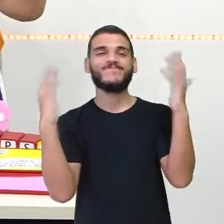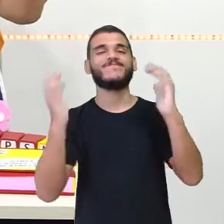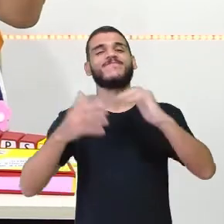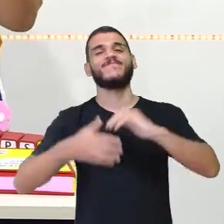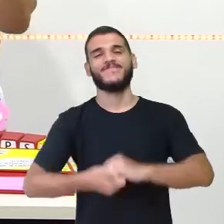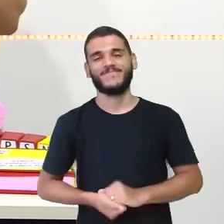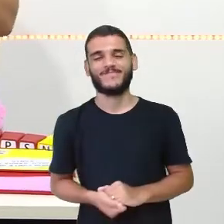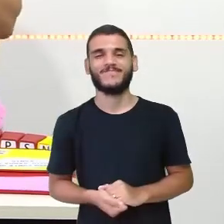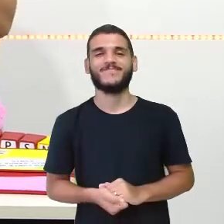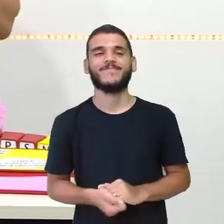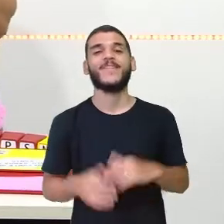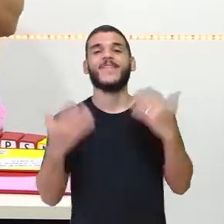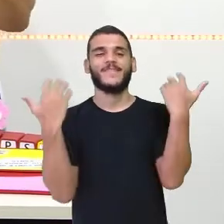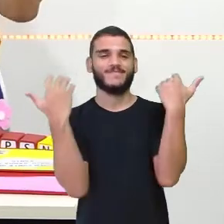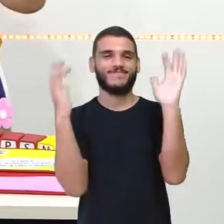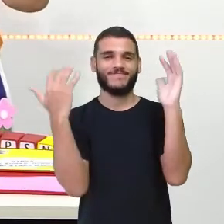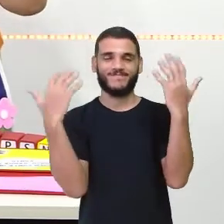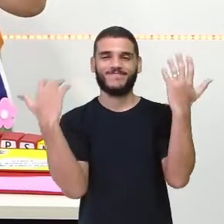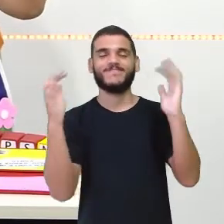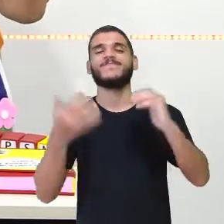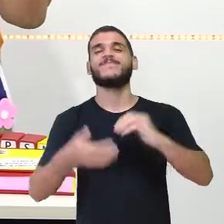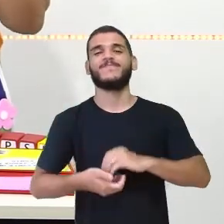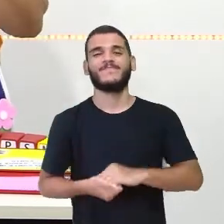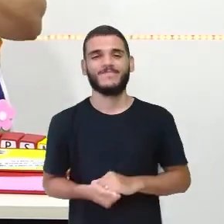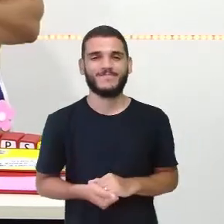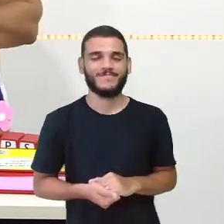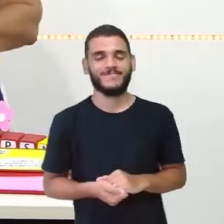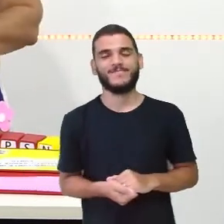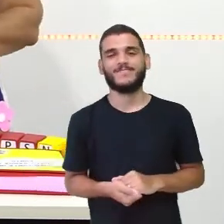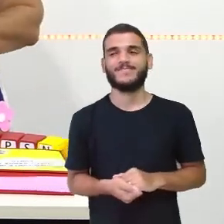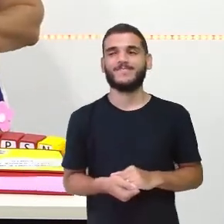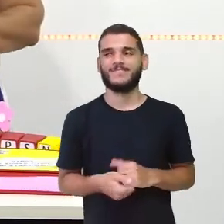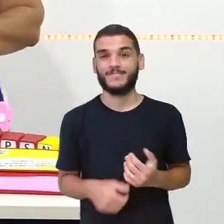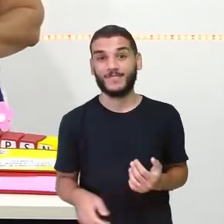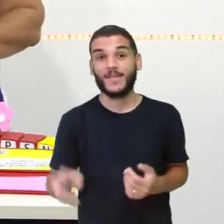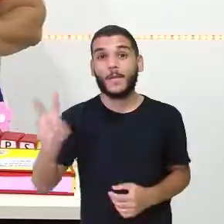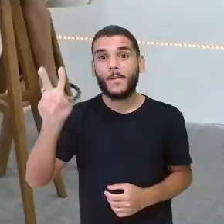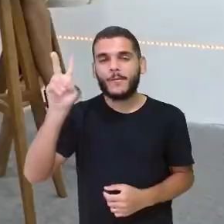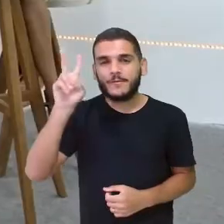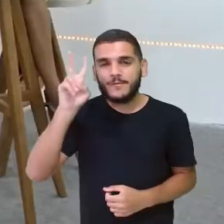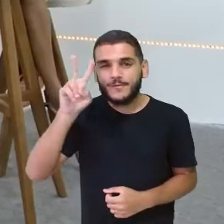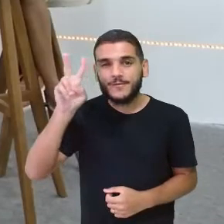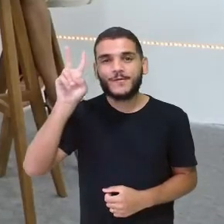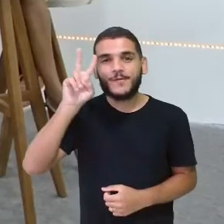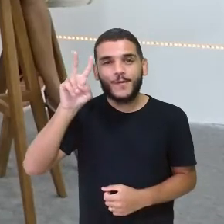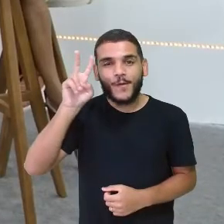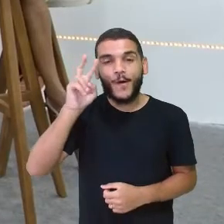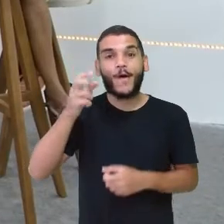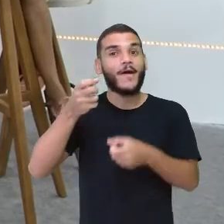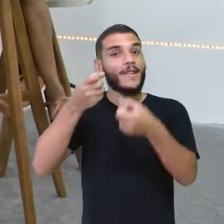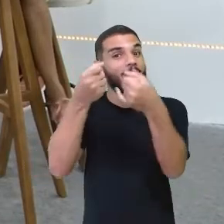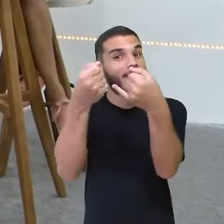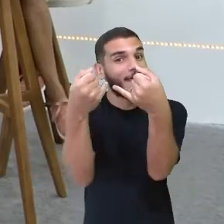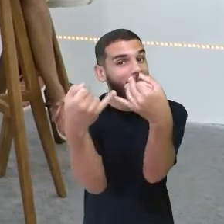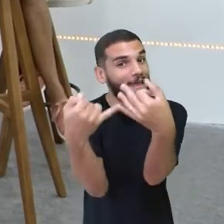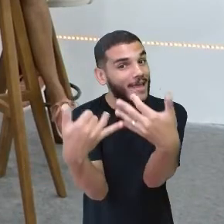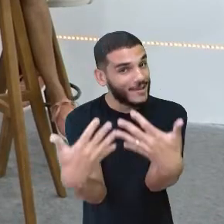tralala. Ê, ê, tralala. Uma história eu vou contar.